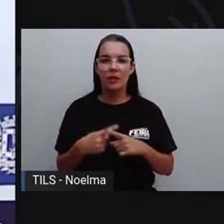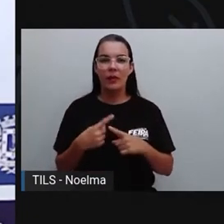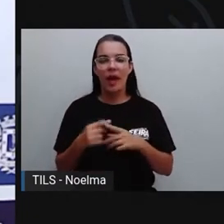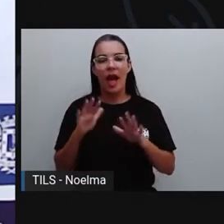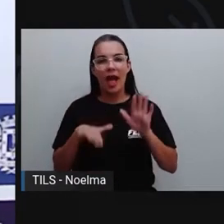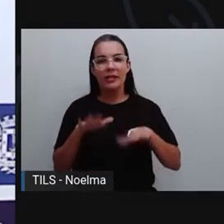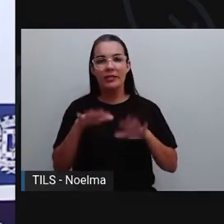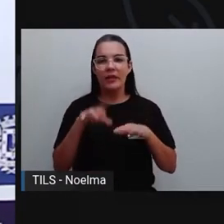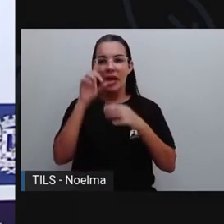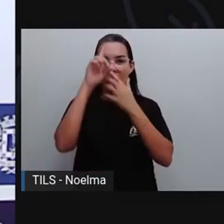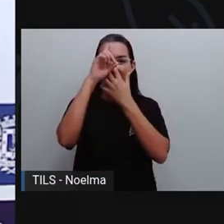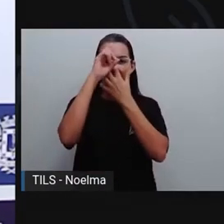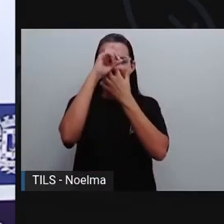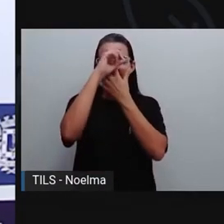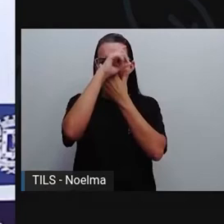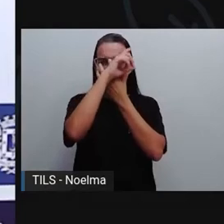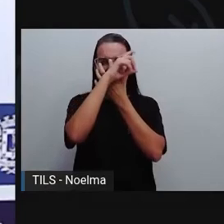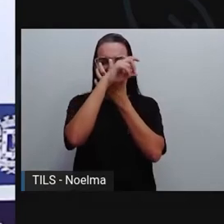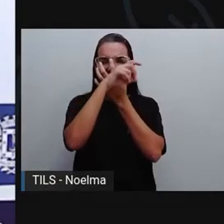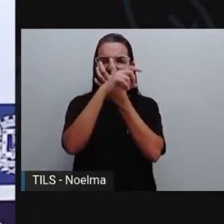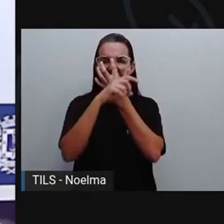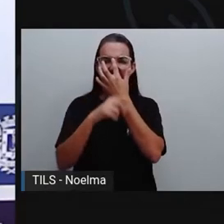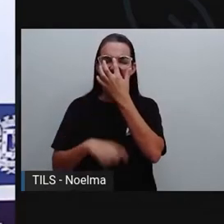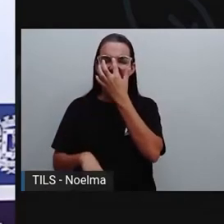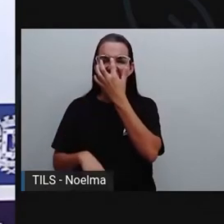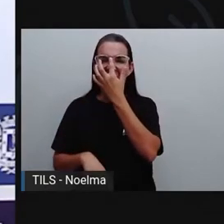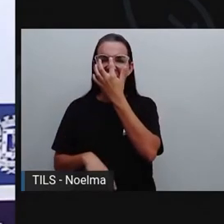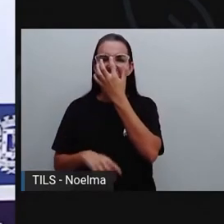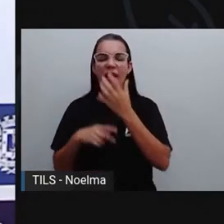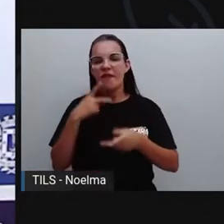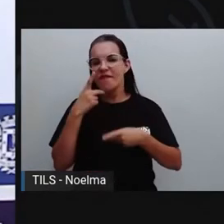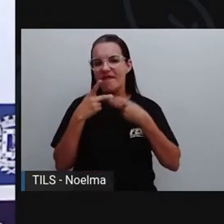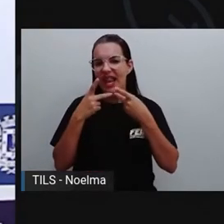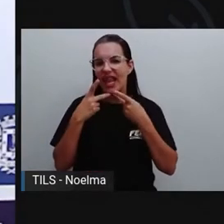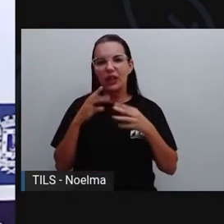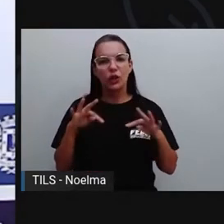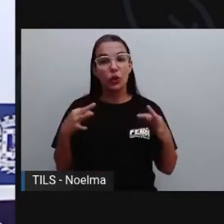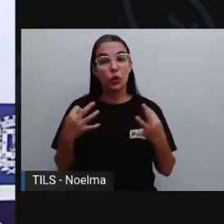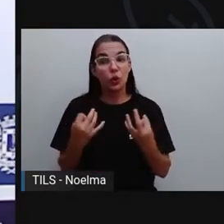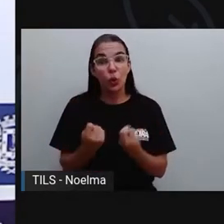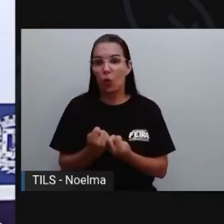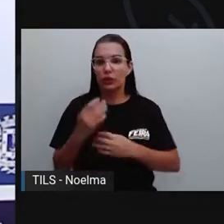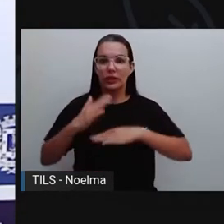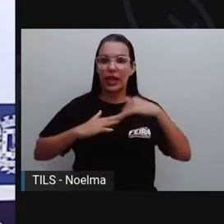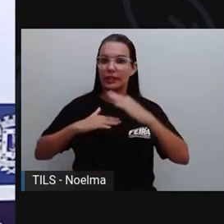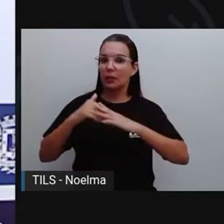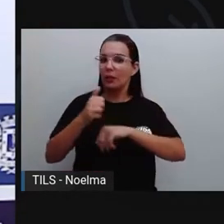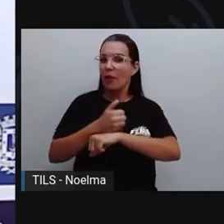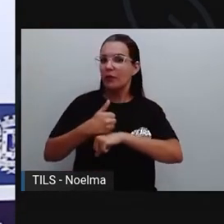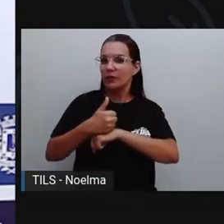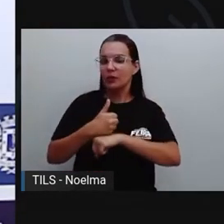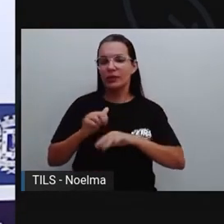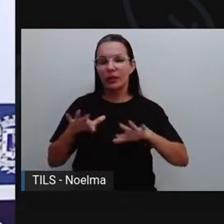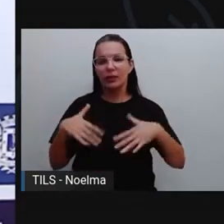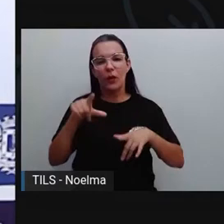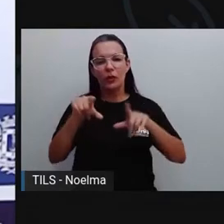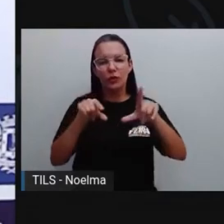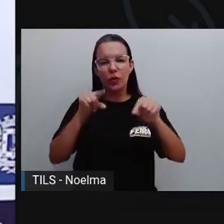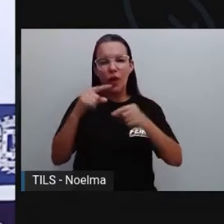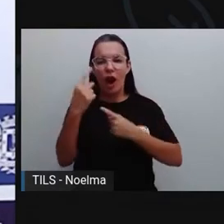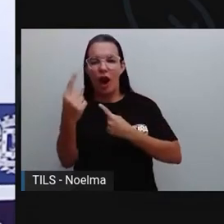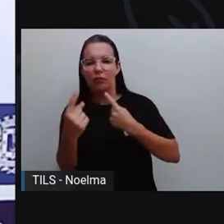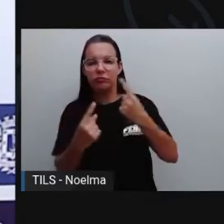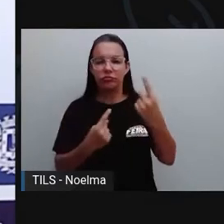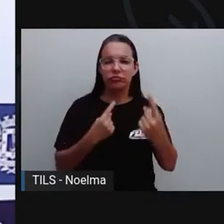né? A gente abordar várias profissões, todas as profissões aqui. Então a Pró selecionou algumas. A gente tem que lembrar que